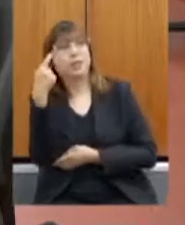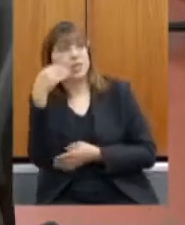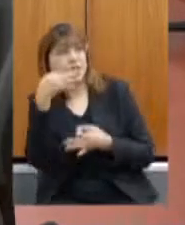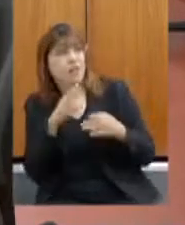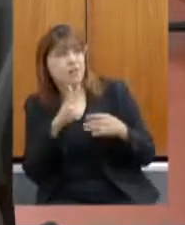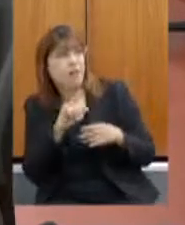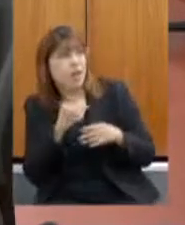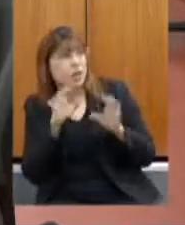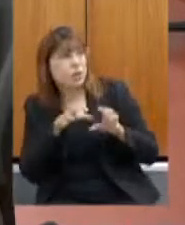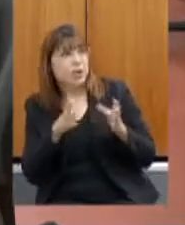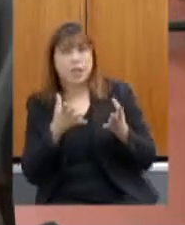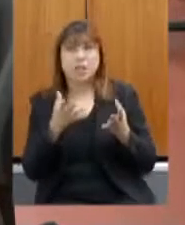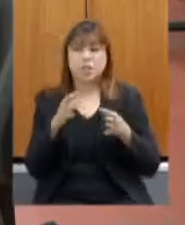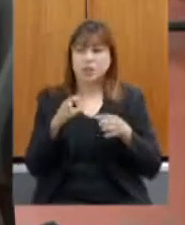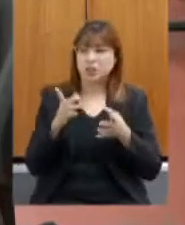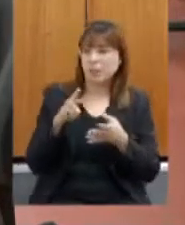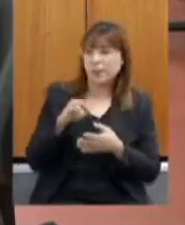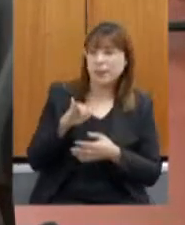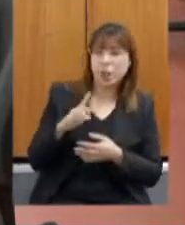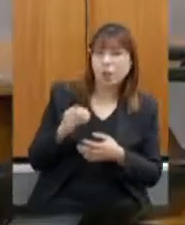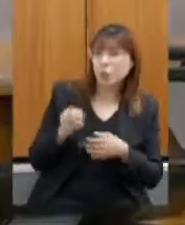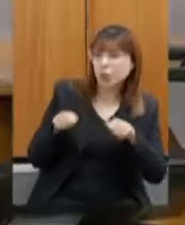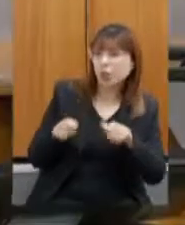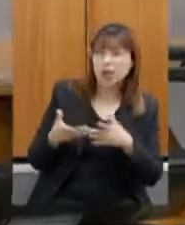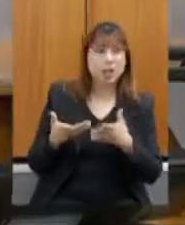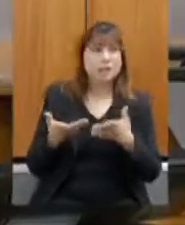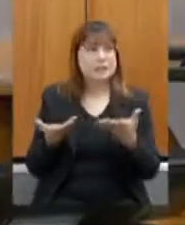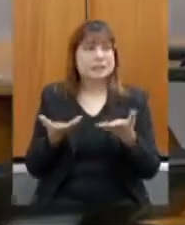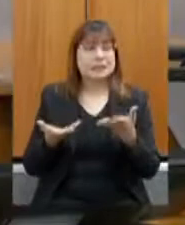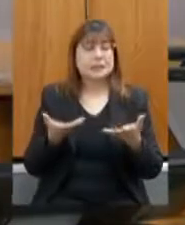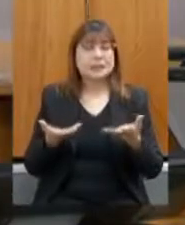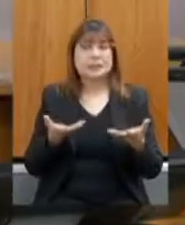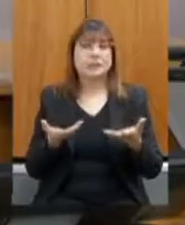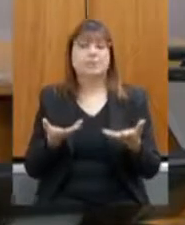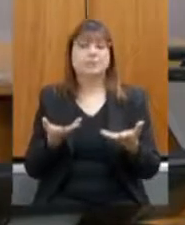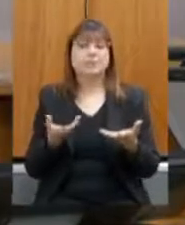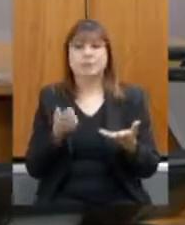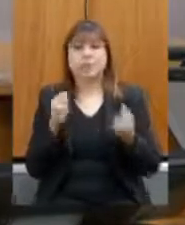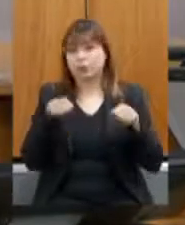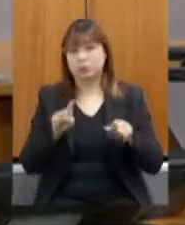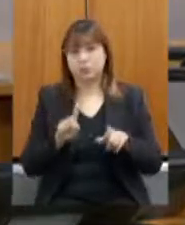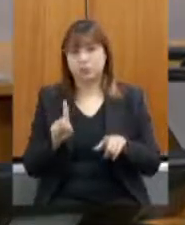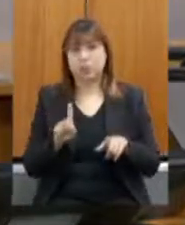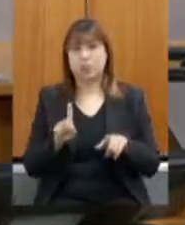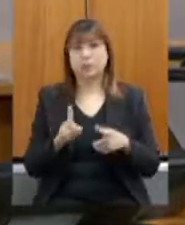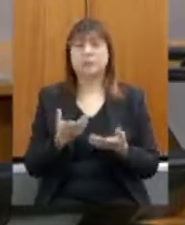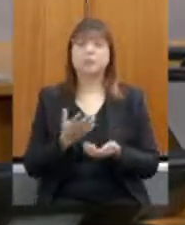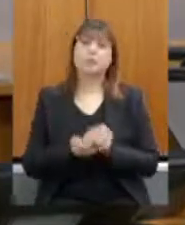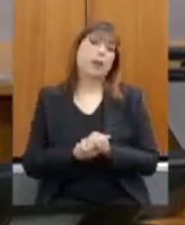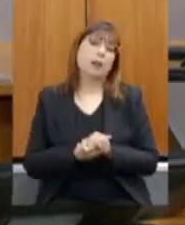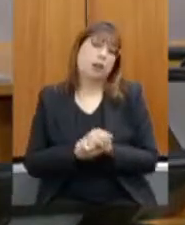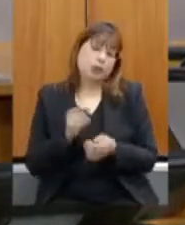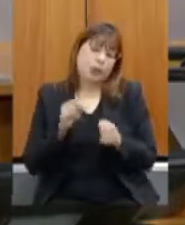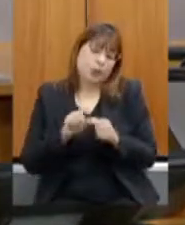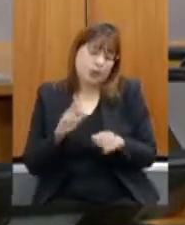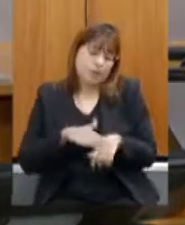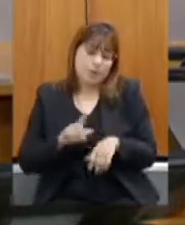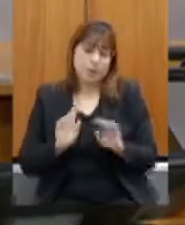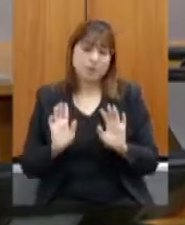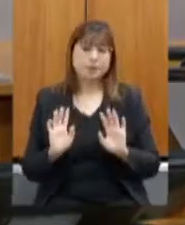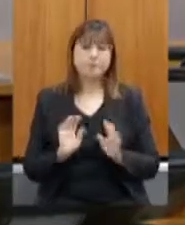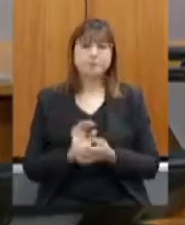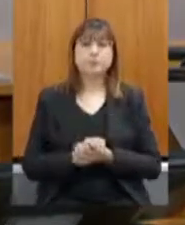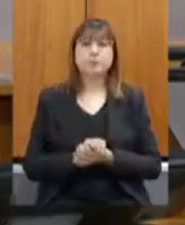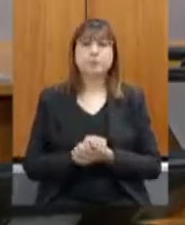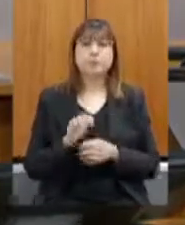não vai chover, vou plantar milho, não vou, a gente não tem condição de ter irrigação, terreno muito acidentado, então, quer dizer, e